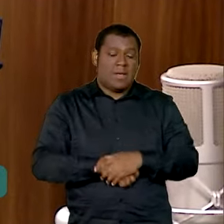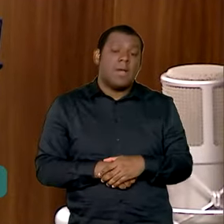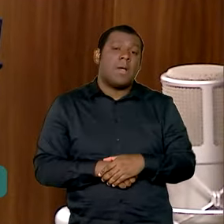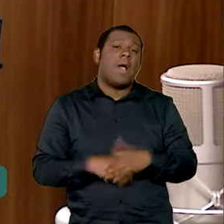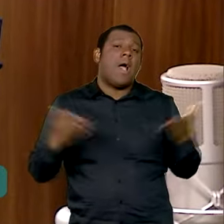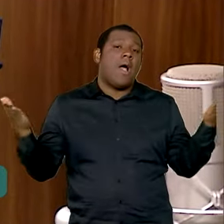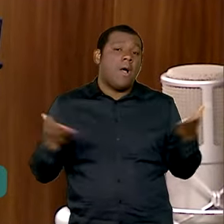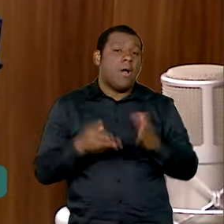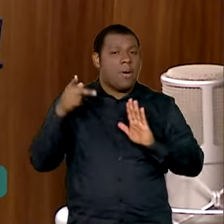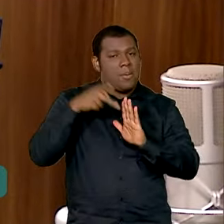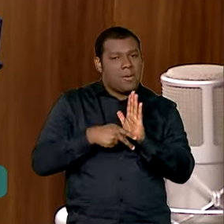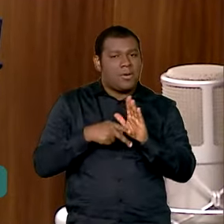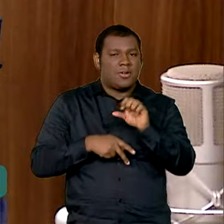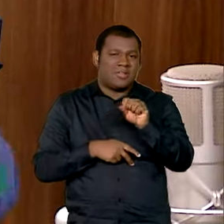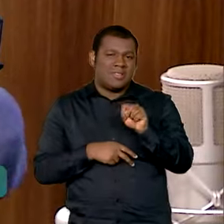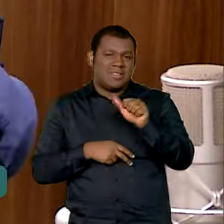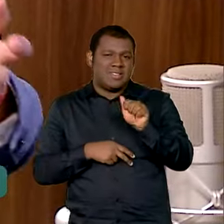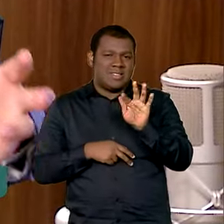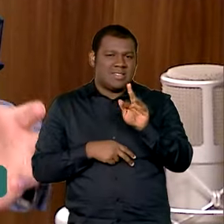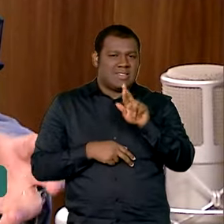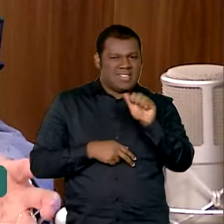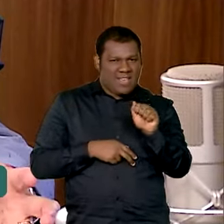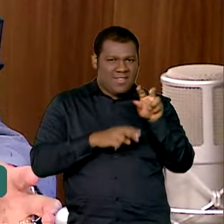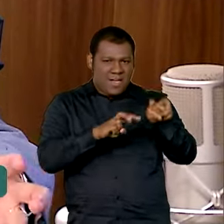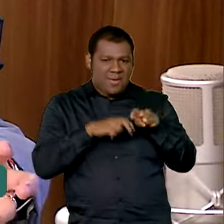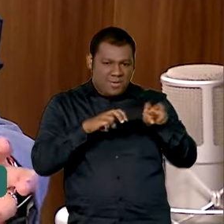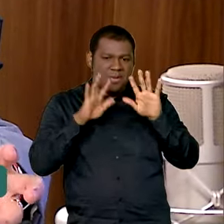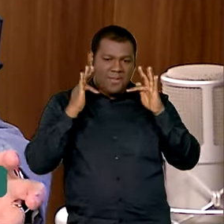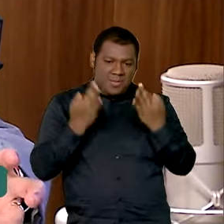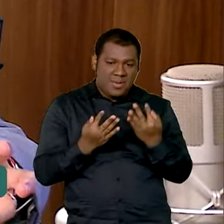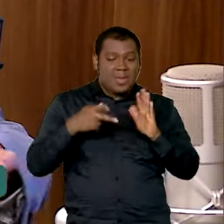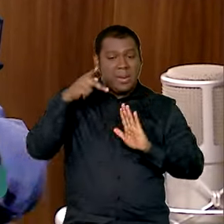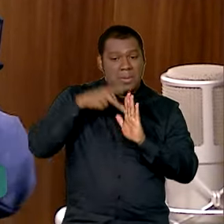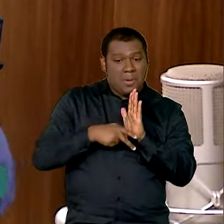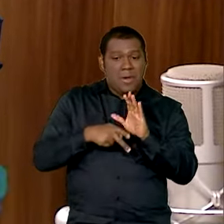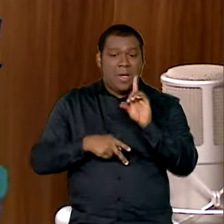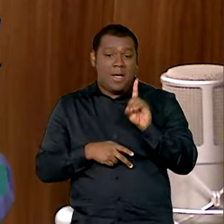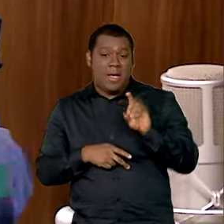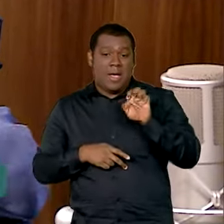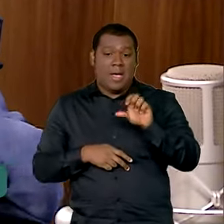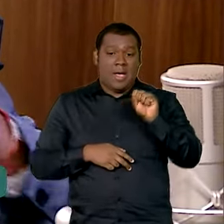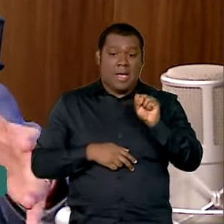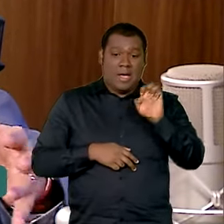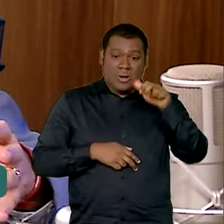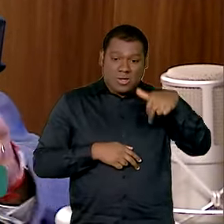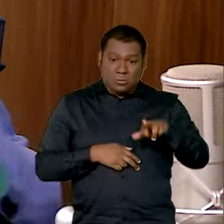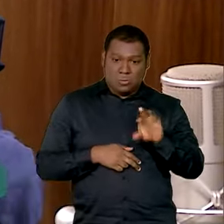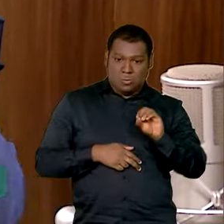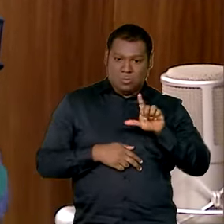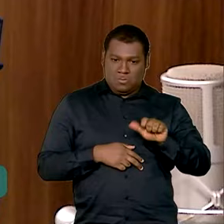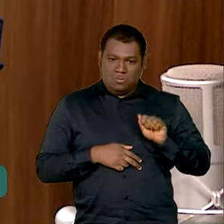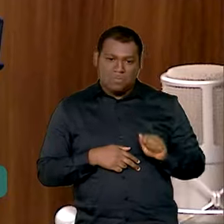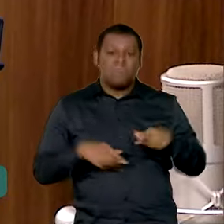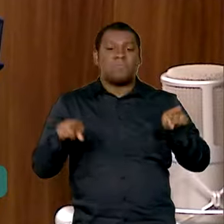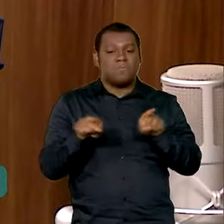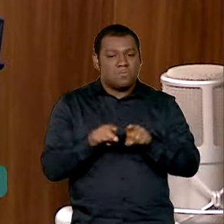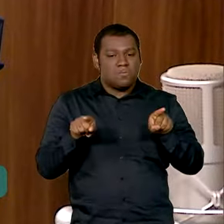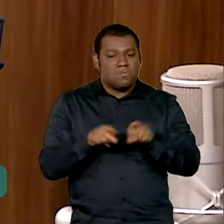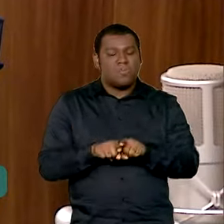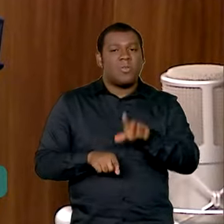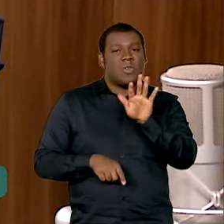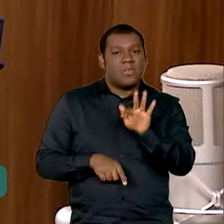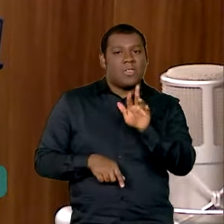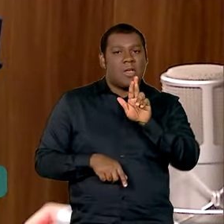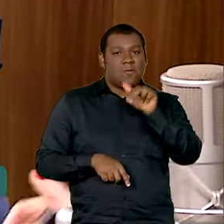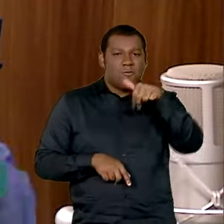safra da agricultura familiar esse programa desenrola para o campo e ao mesmo tempo um fundo